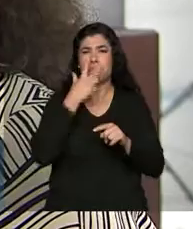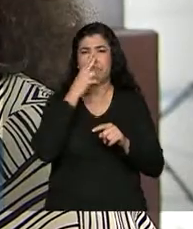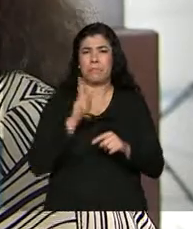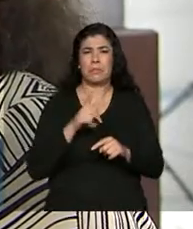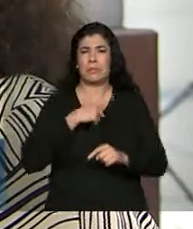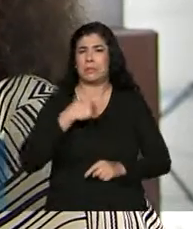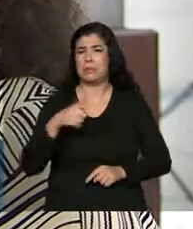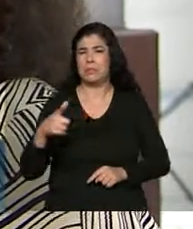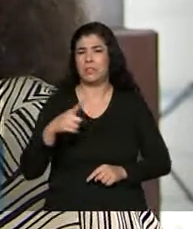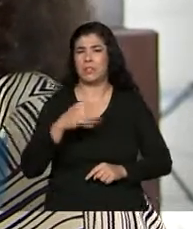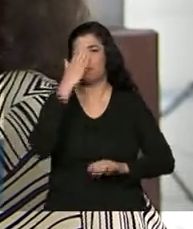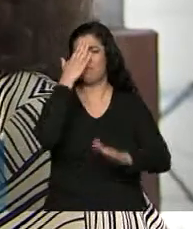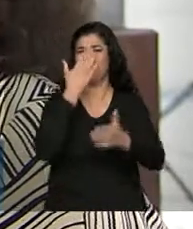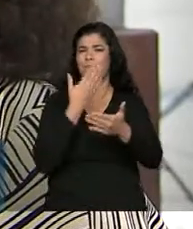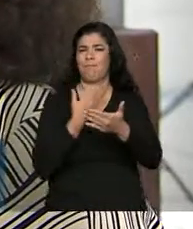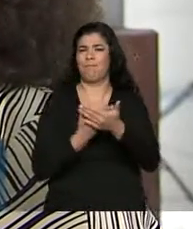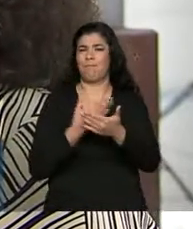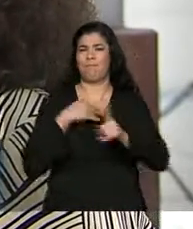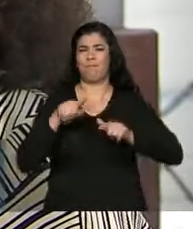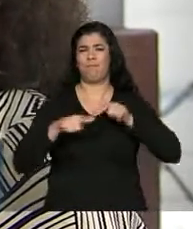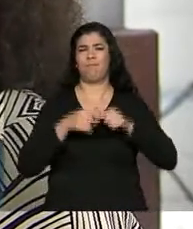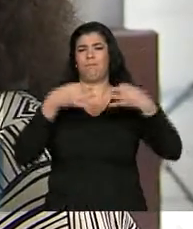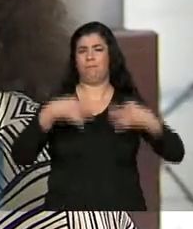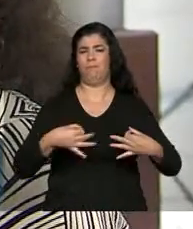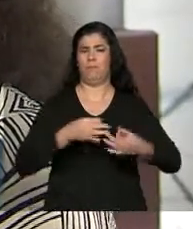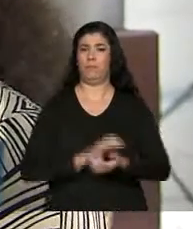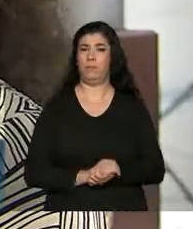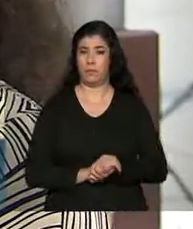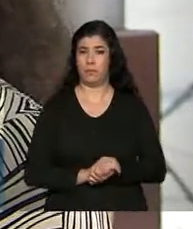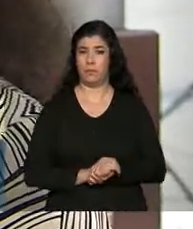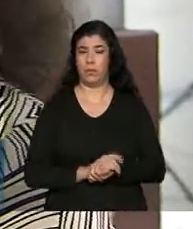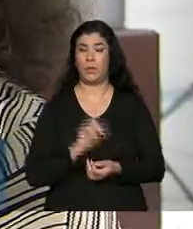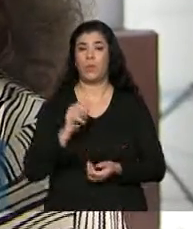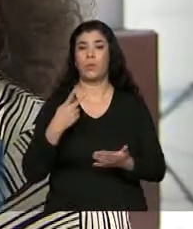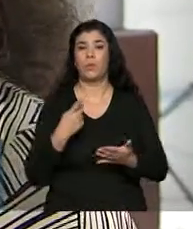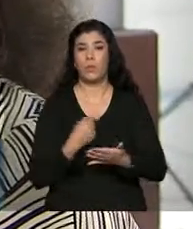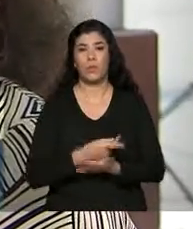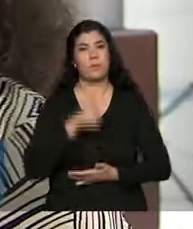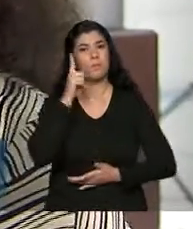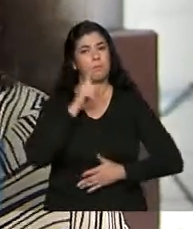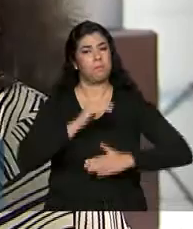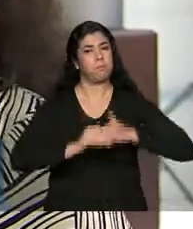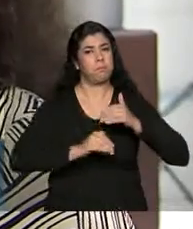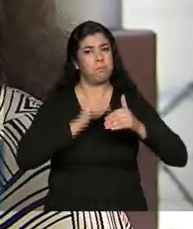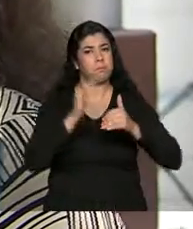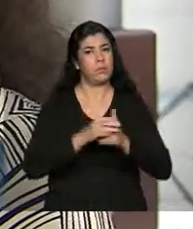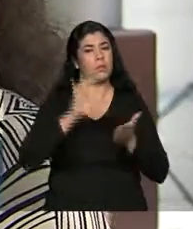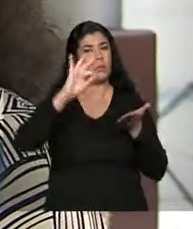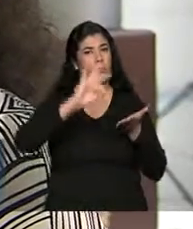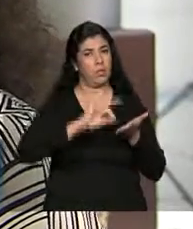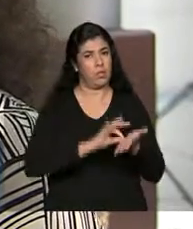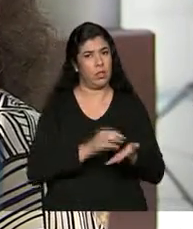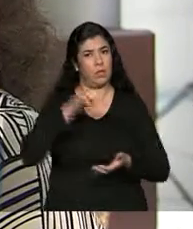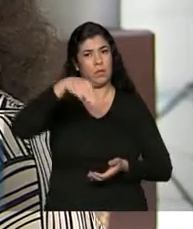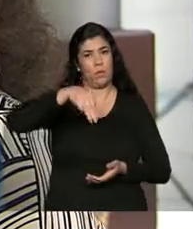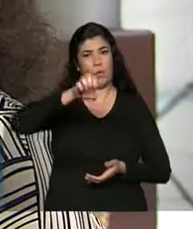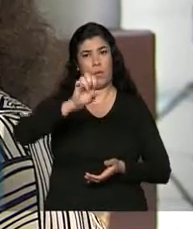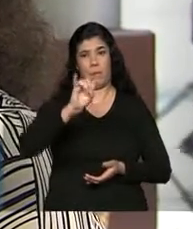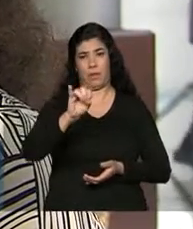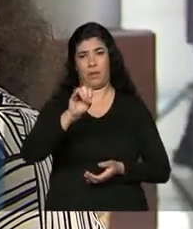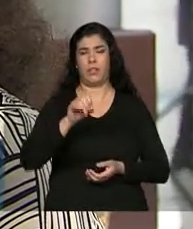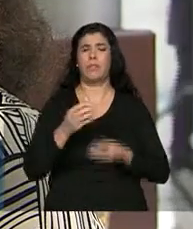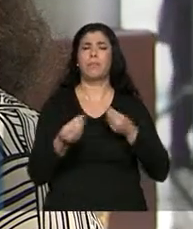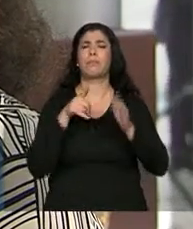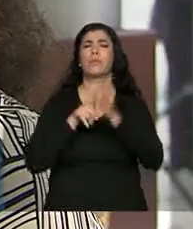que não tinha credibilidade necessária. Que aí eu alcancei quando eu me cadastrei no MEI. E como é que você ficou